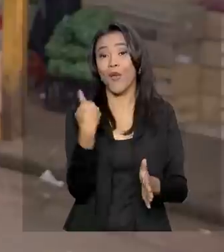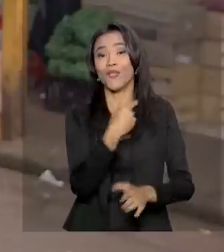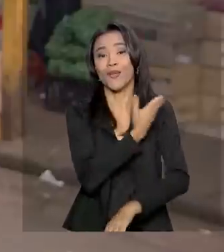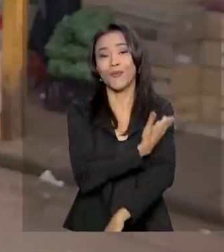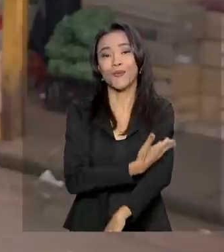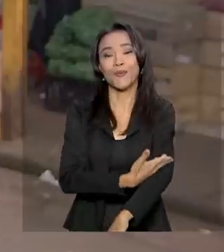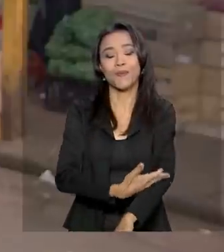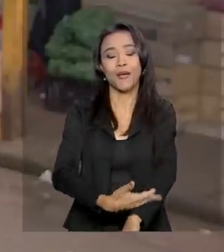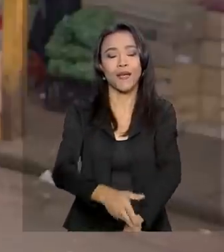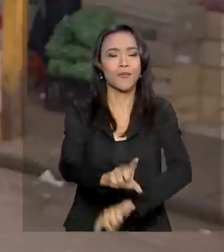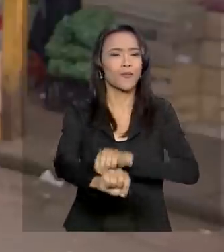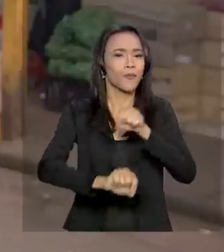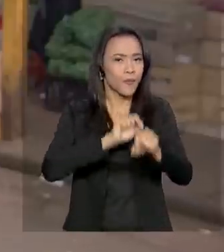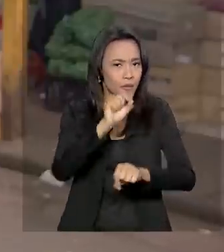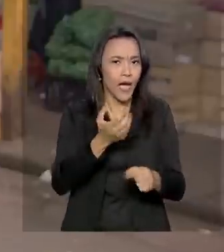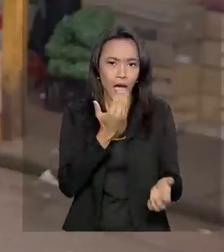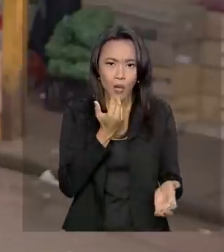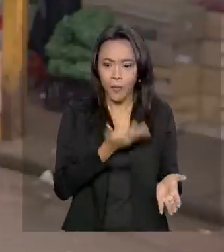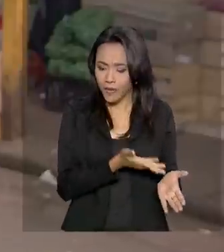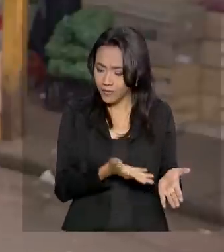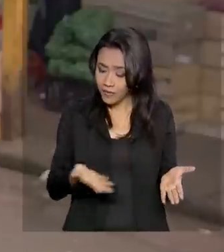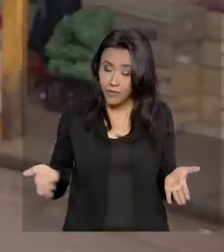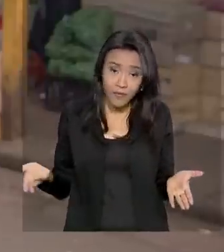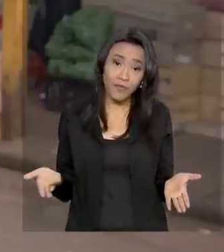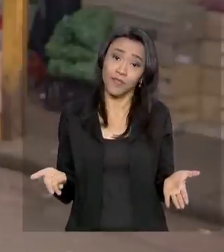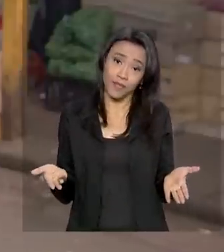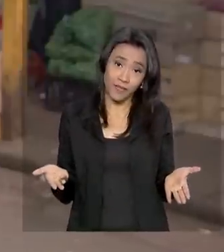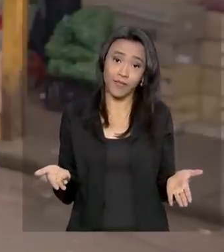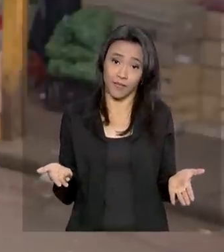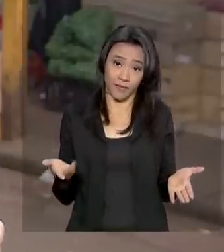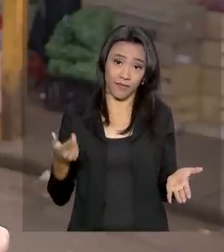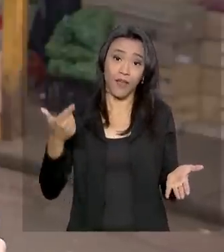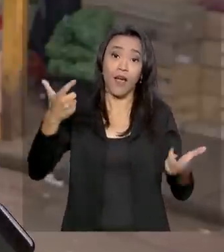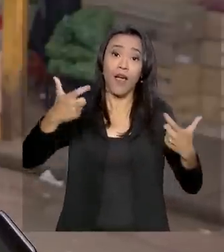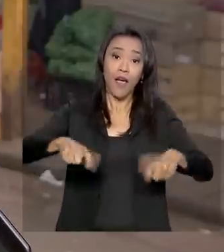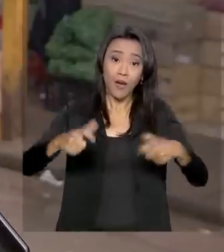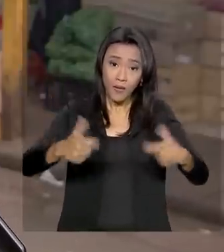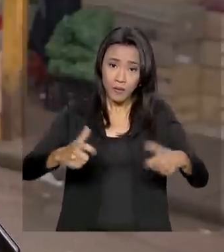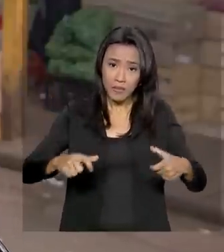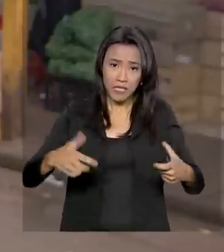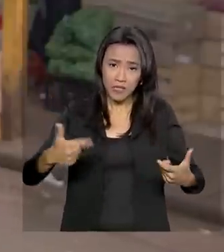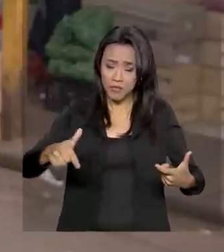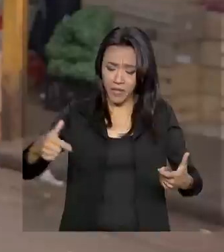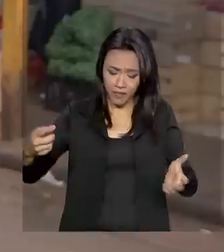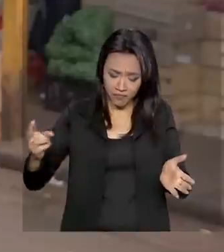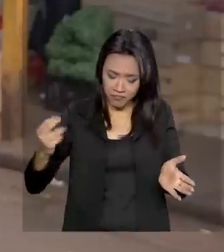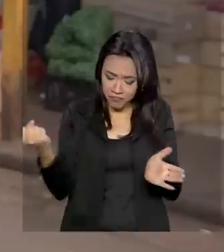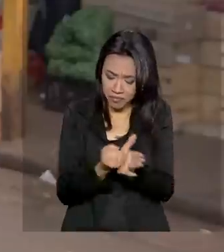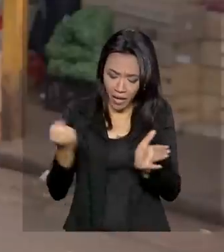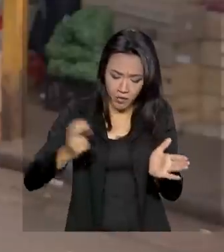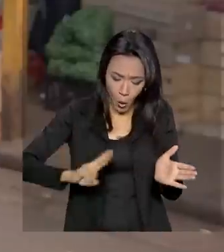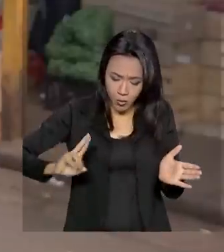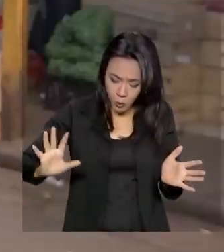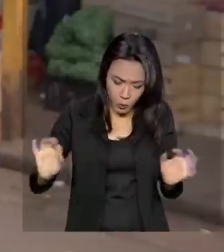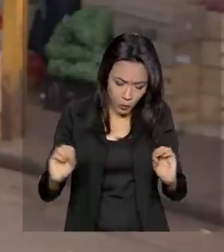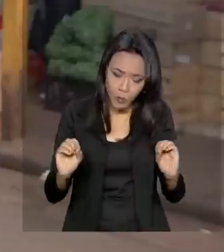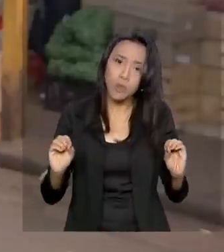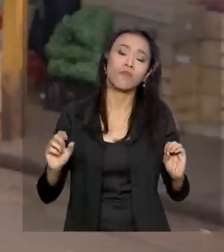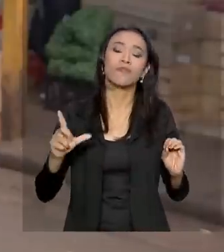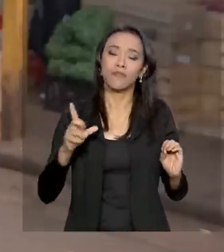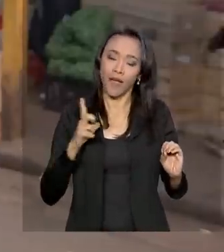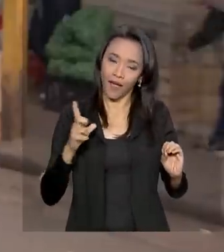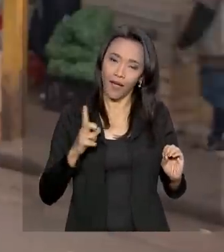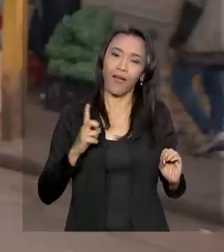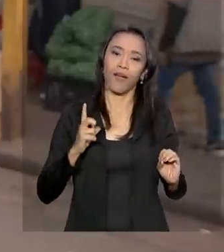Renata, a consumir esses produtos, a comprá-los a granel ali na prateleira sem nenhum tipo de identificação, mas eles têm sim